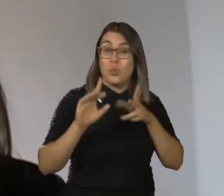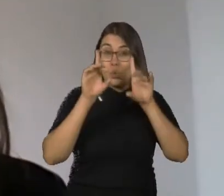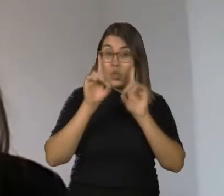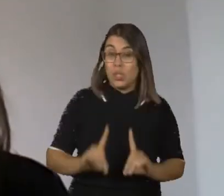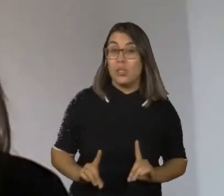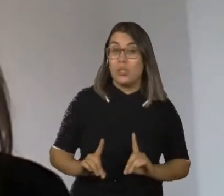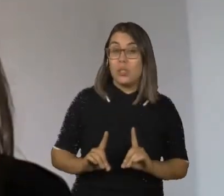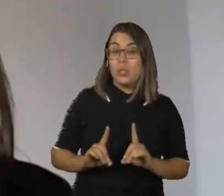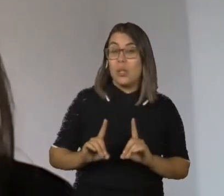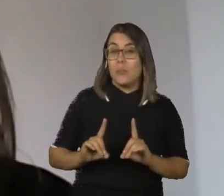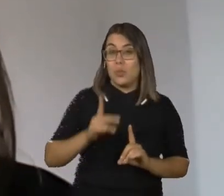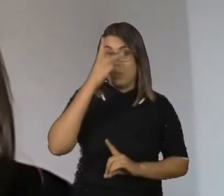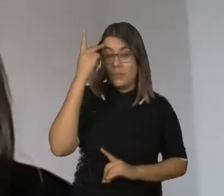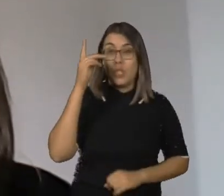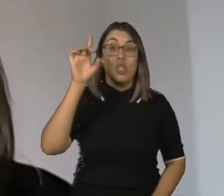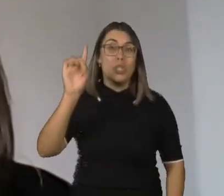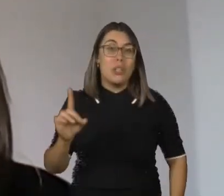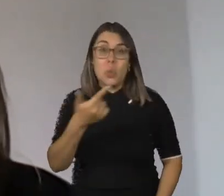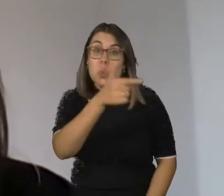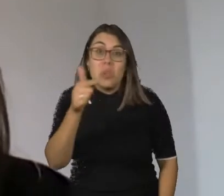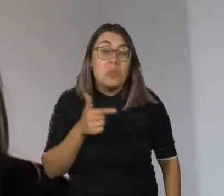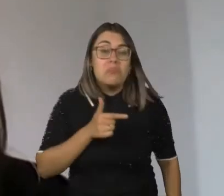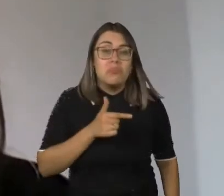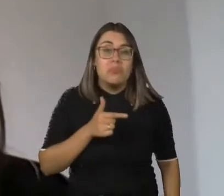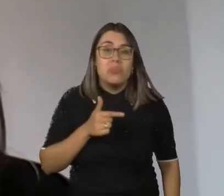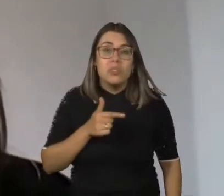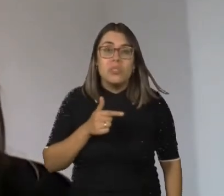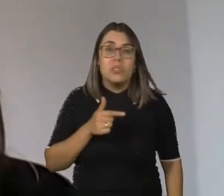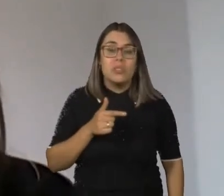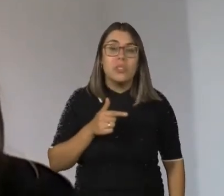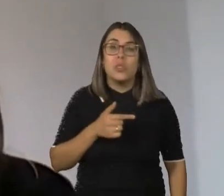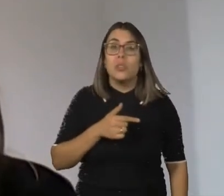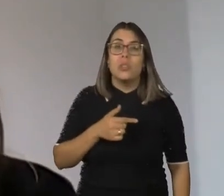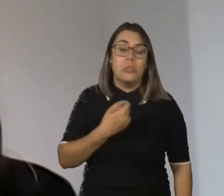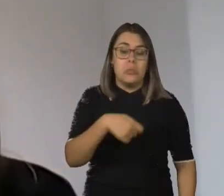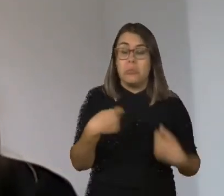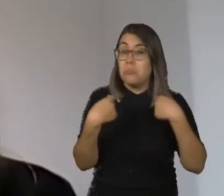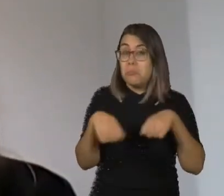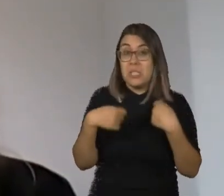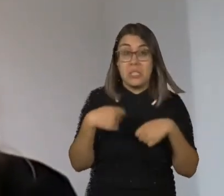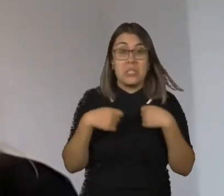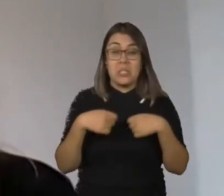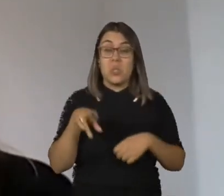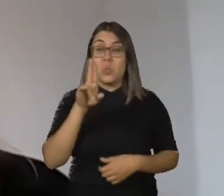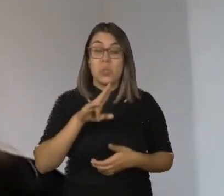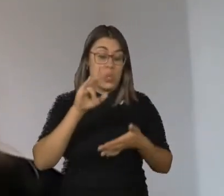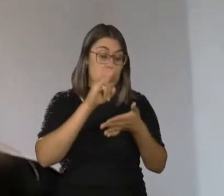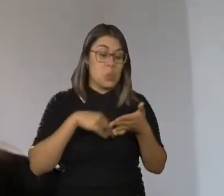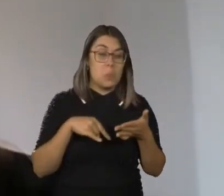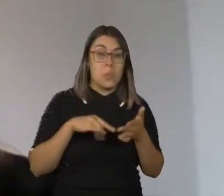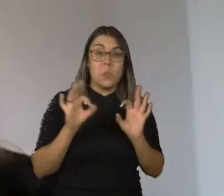das pessoas com a síndrome de Down de serem testadas em sua inteligência através desses